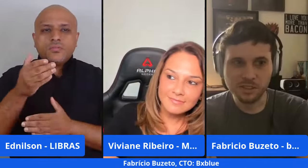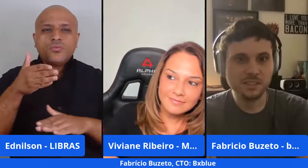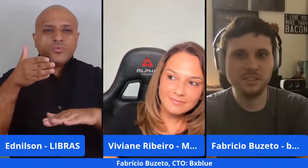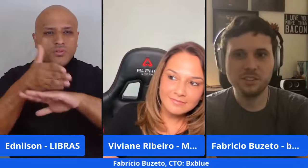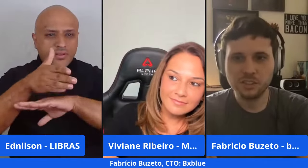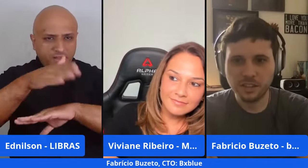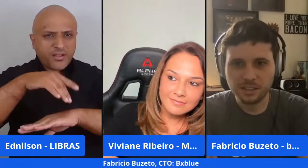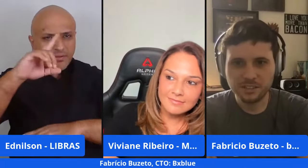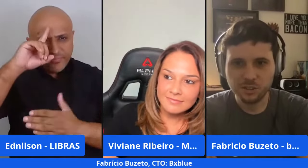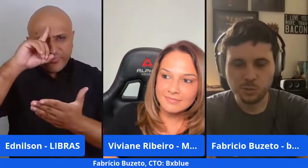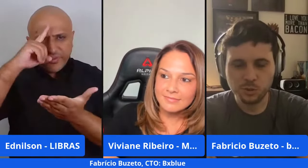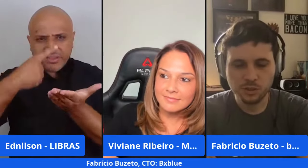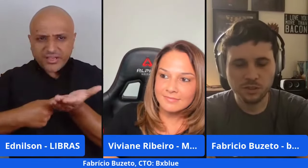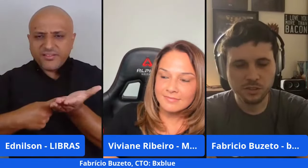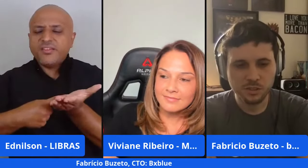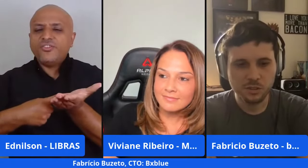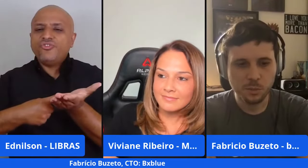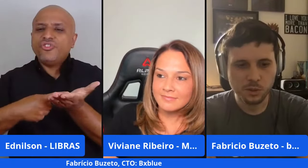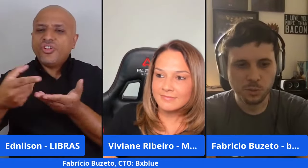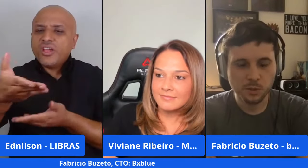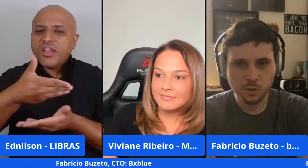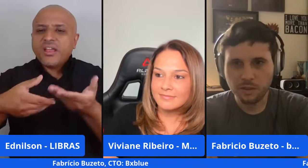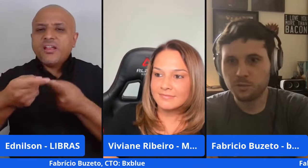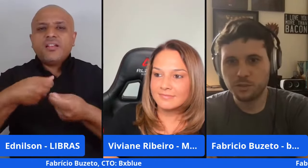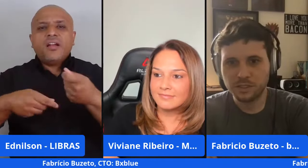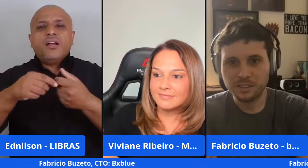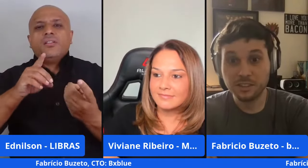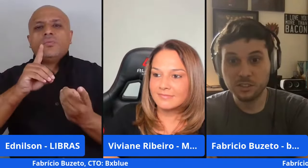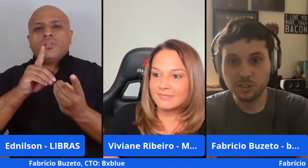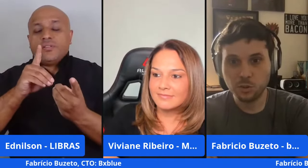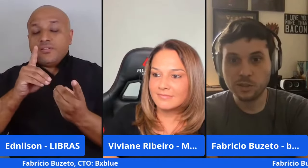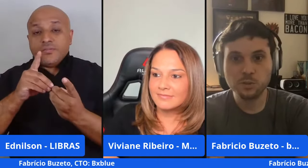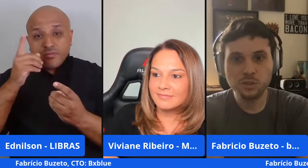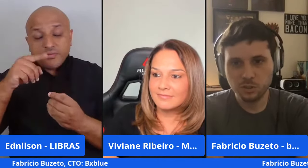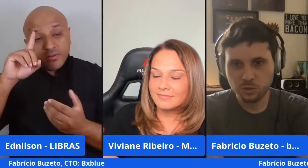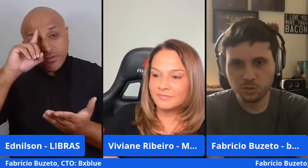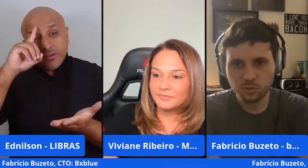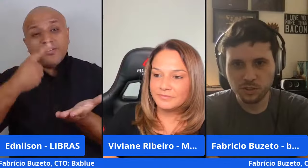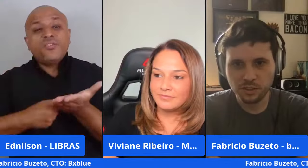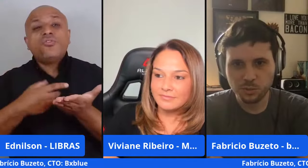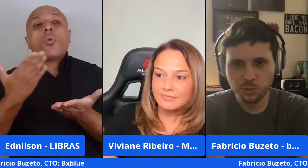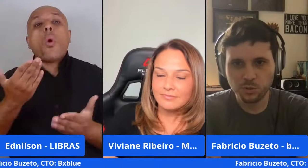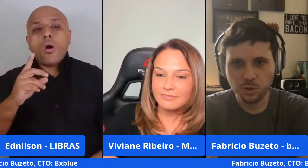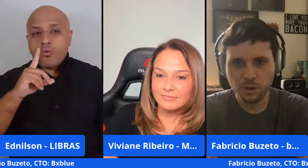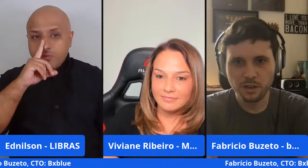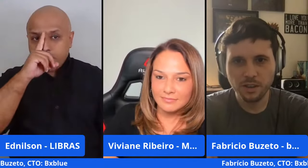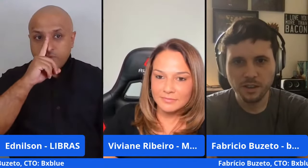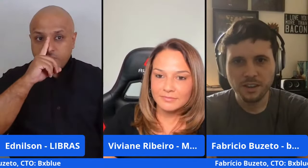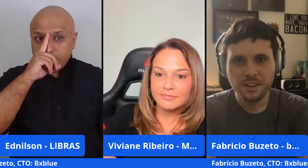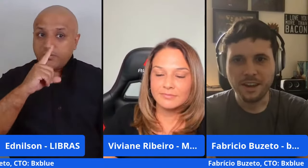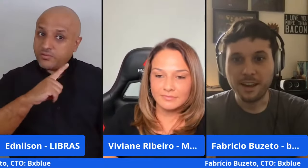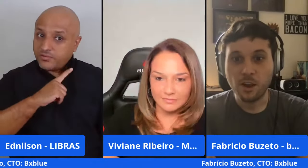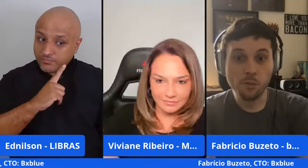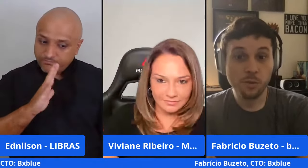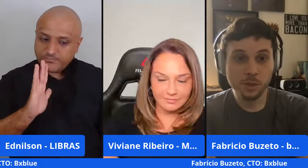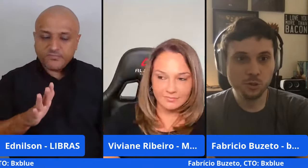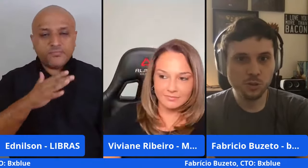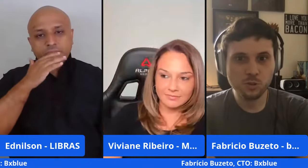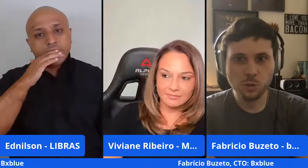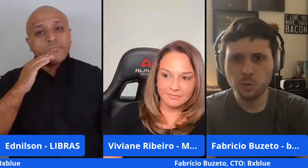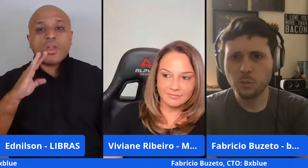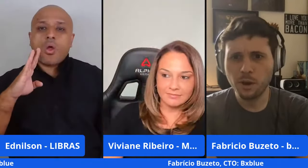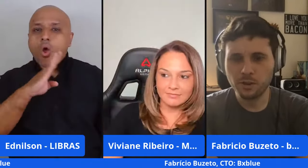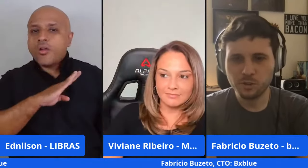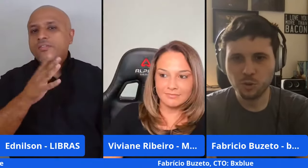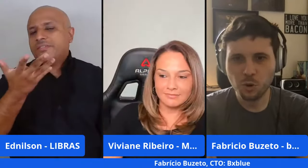você decide entrar nesse tipo de empreendimento você vai ter que decidir quais são os riscos que você está disposto a correr obviamente